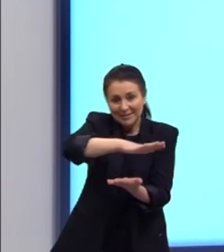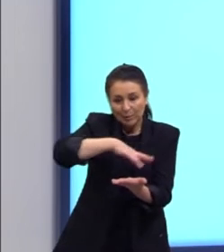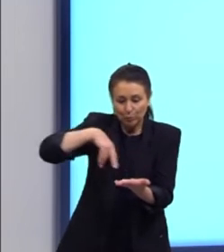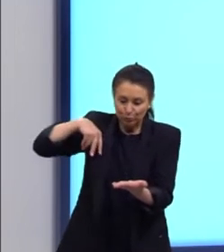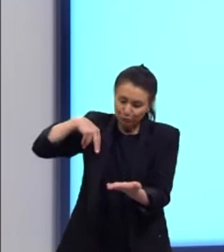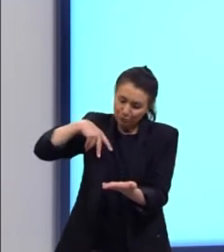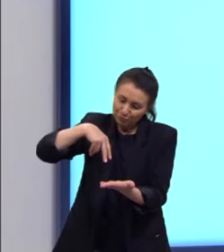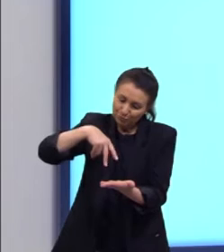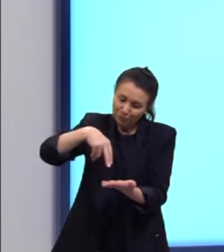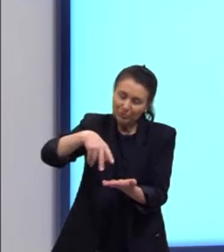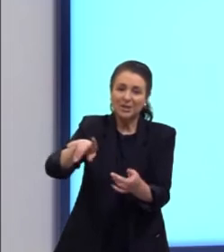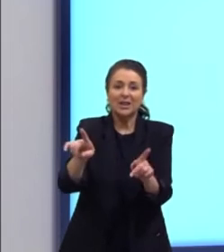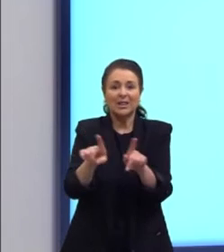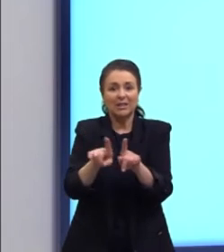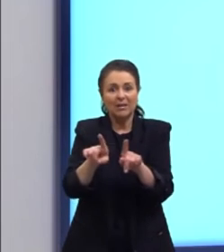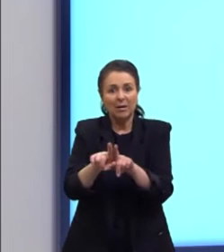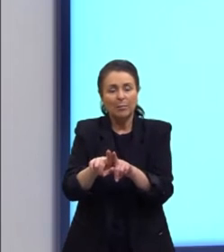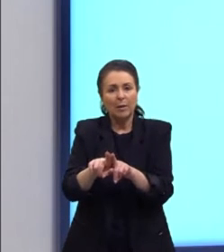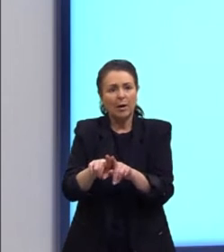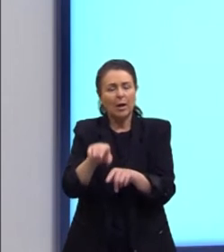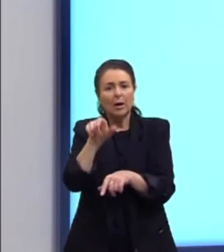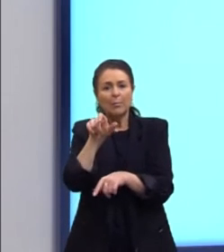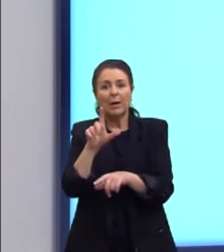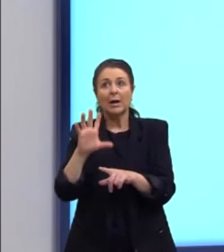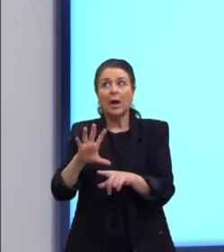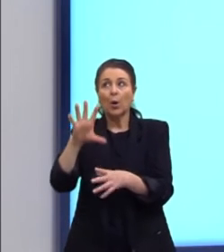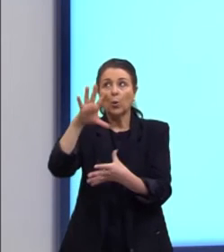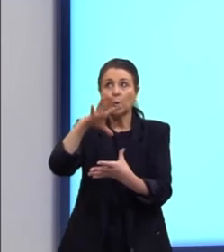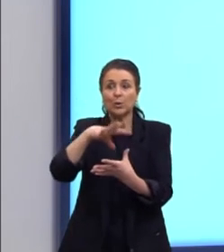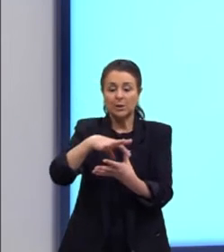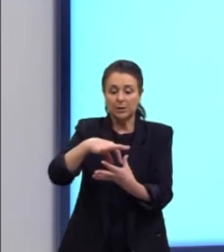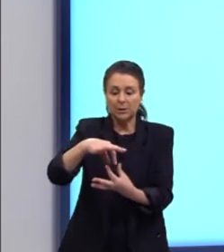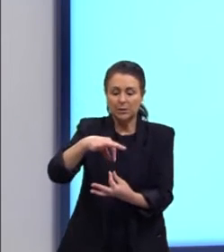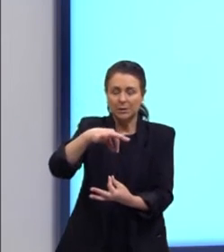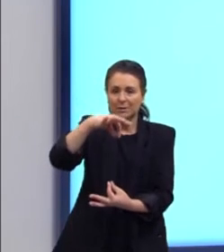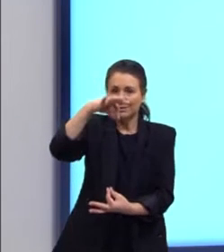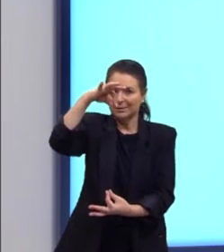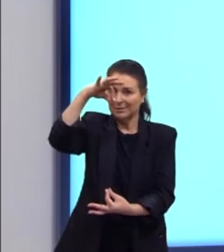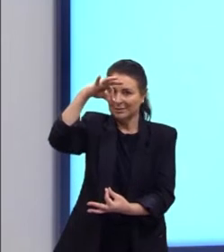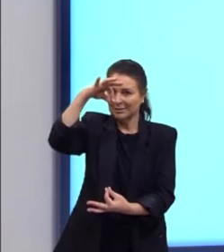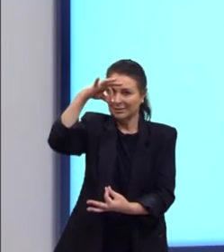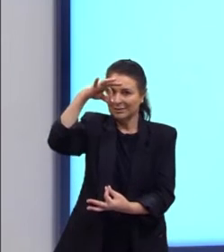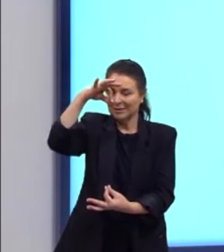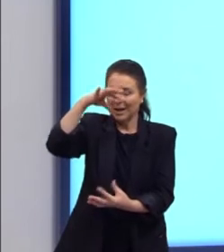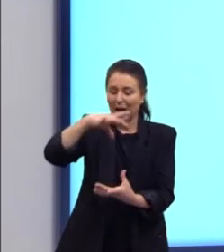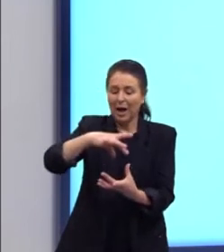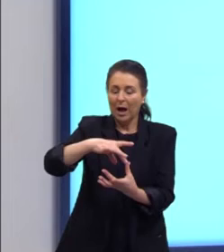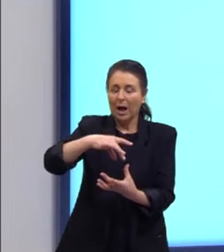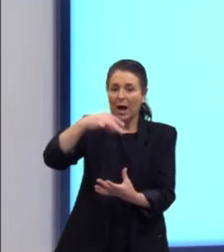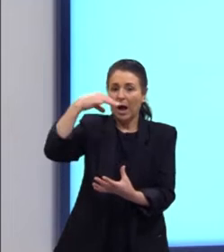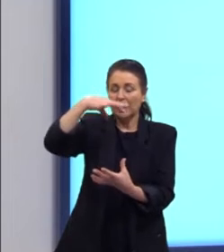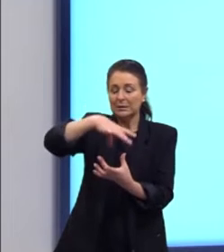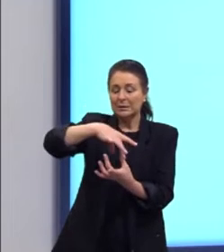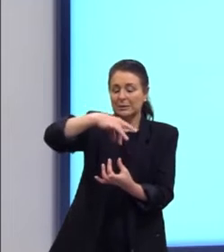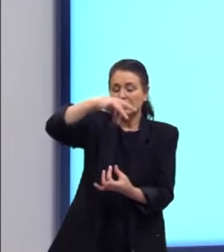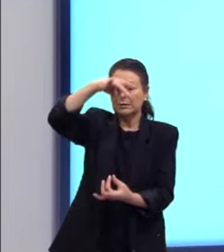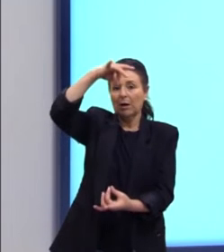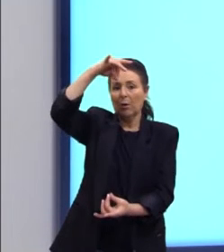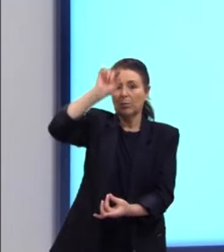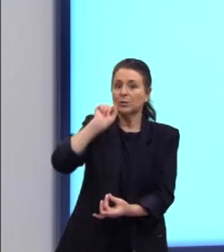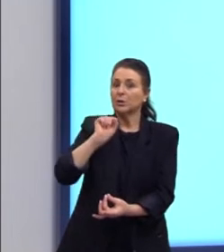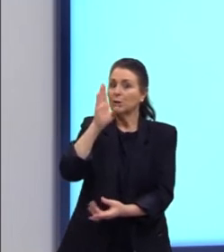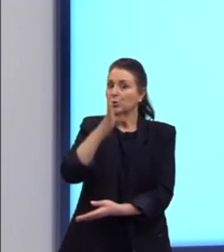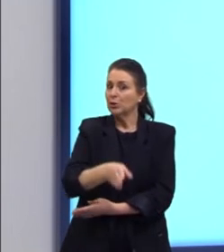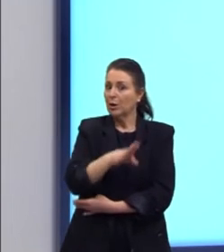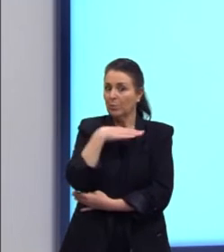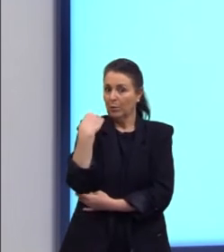os pedestres, bem como para os espíritos, as almas daqueles que já se foram,